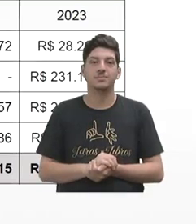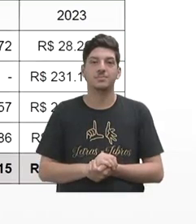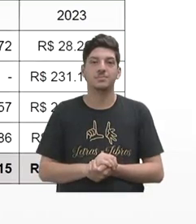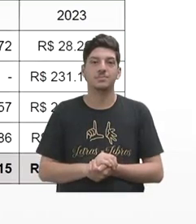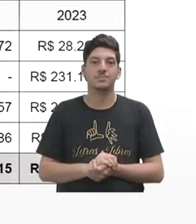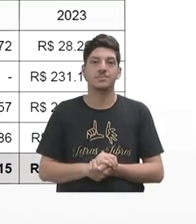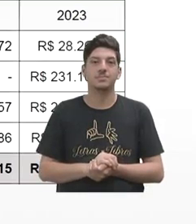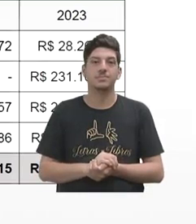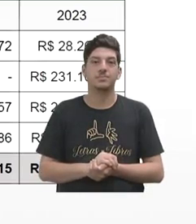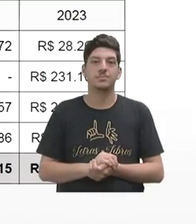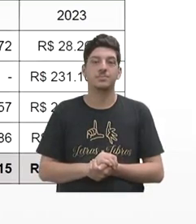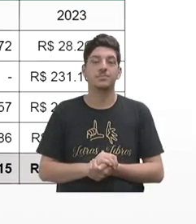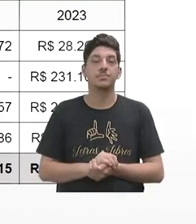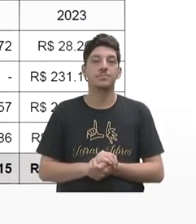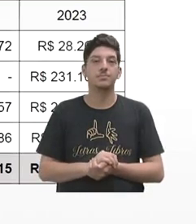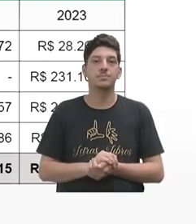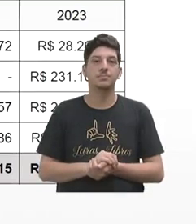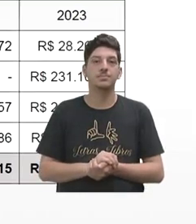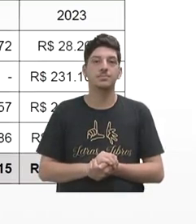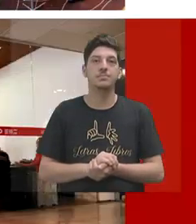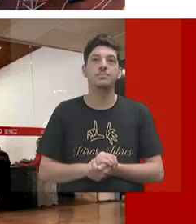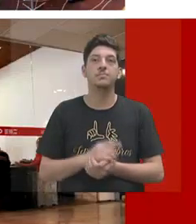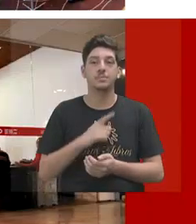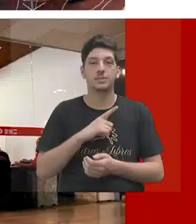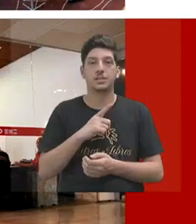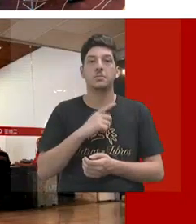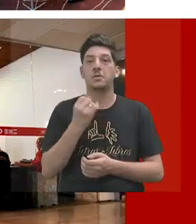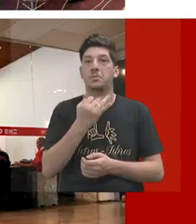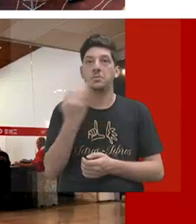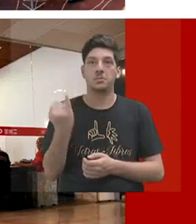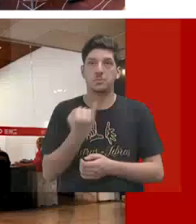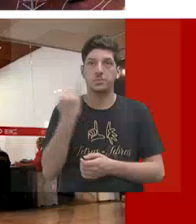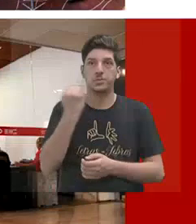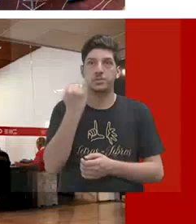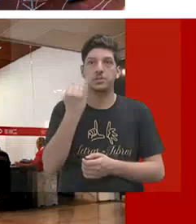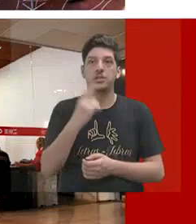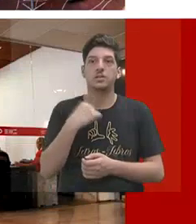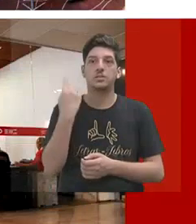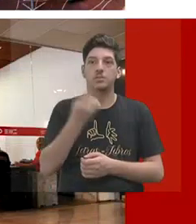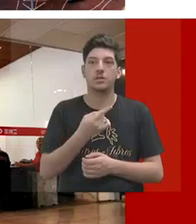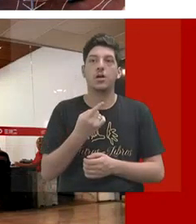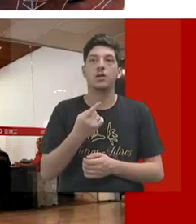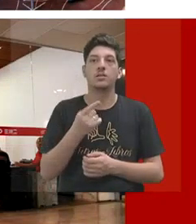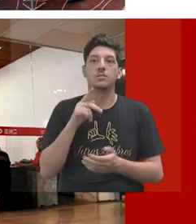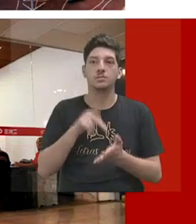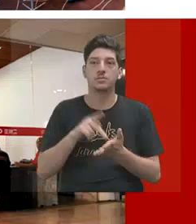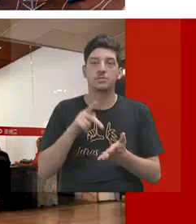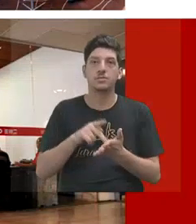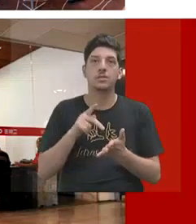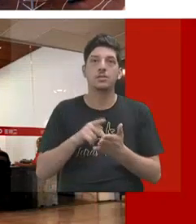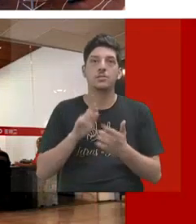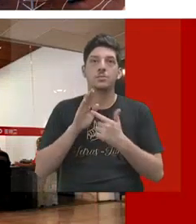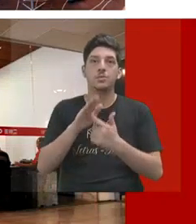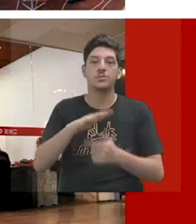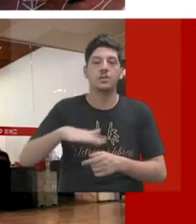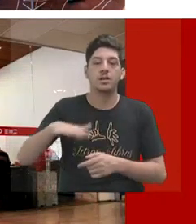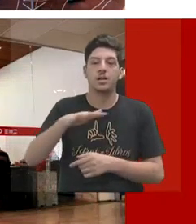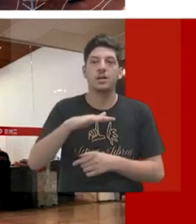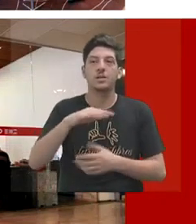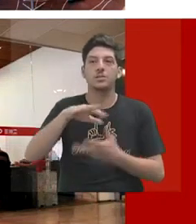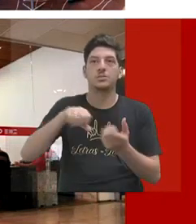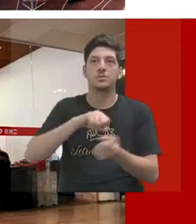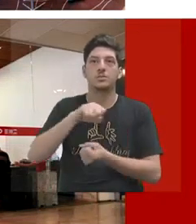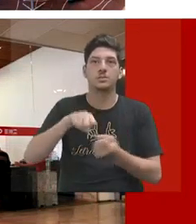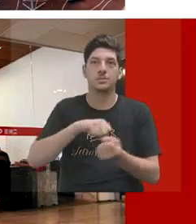A gente tem números já mais significativos, né? Porque a gente está realmente intensificando essa área da sustentabilidade. A